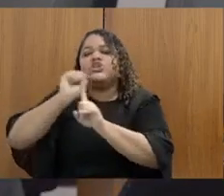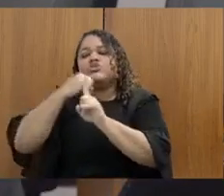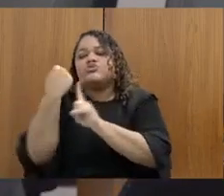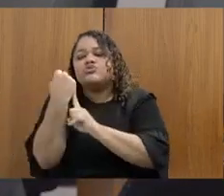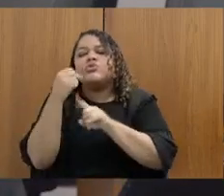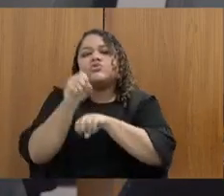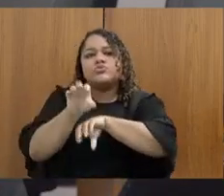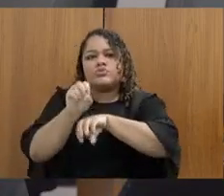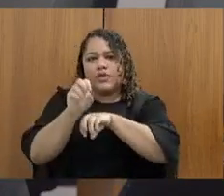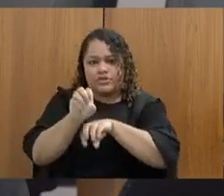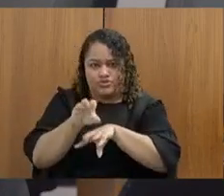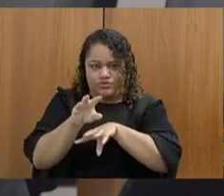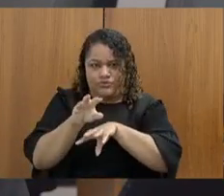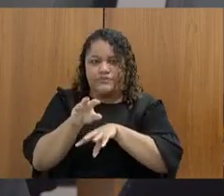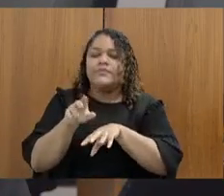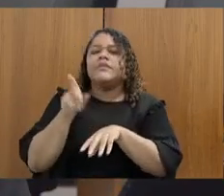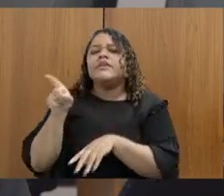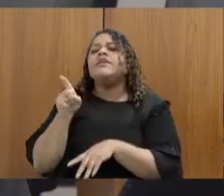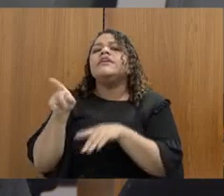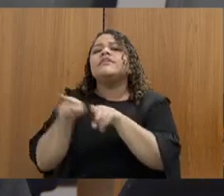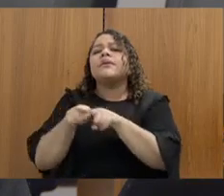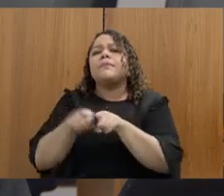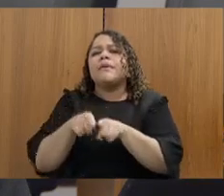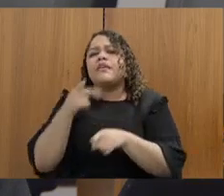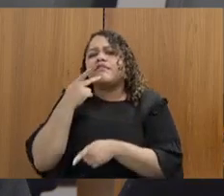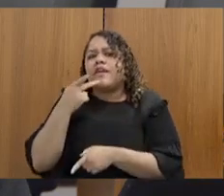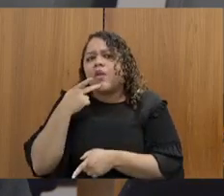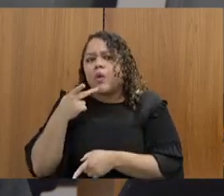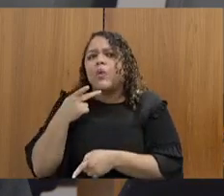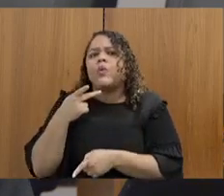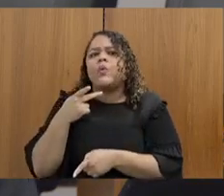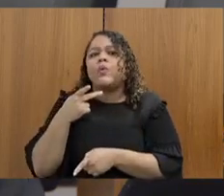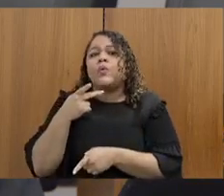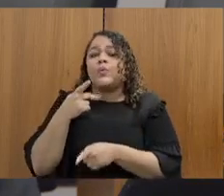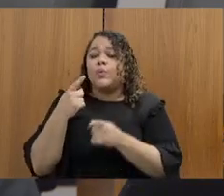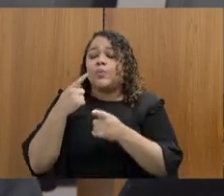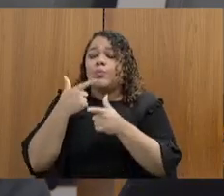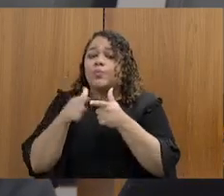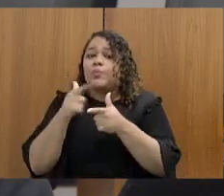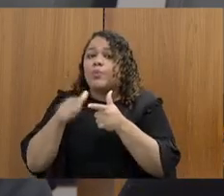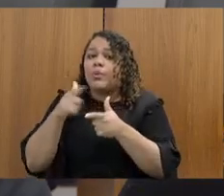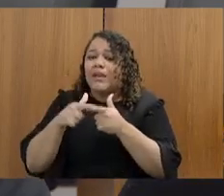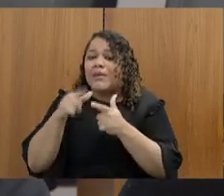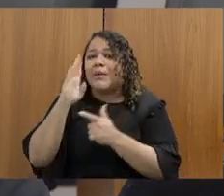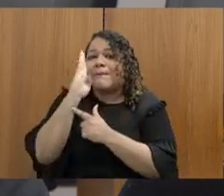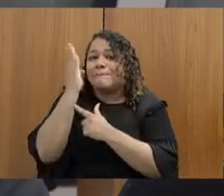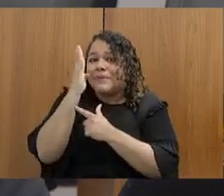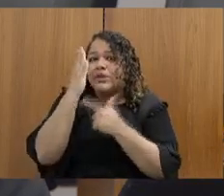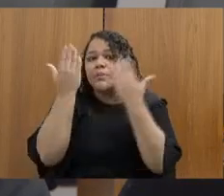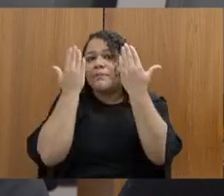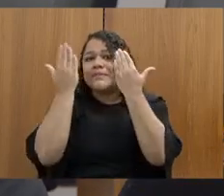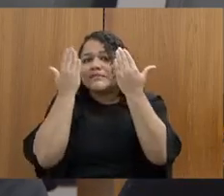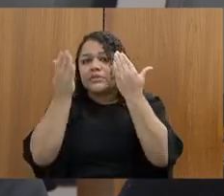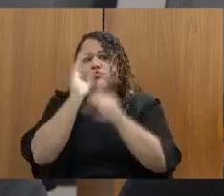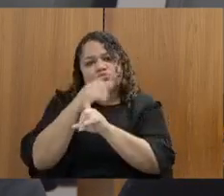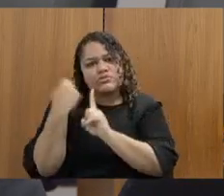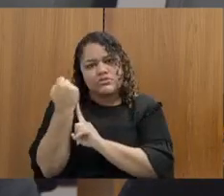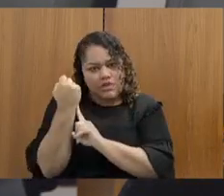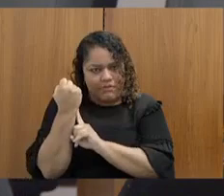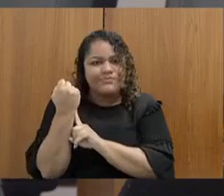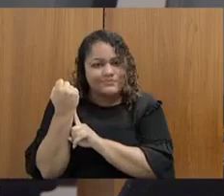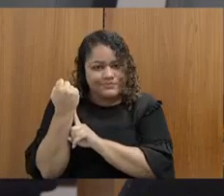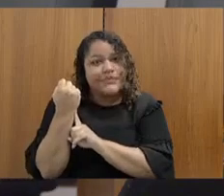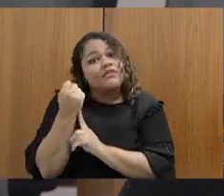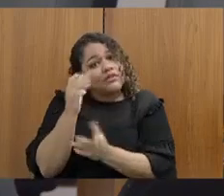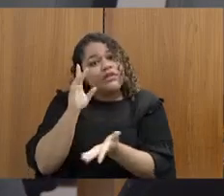o senhor abordou aí a questão do problema biopsicossocial. E realmente a segurança pública tem passado